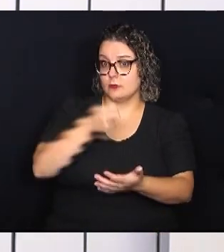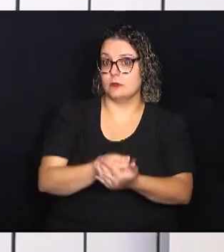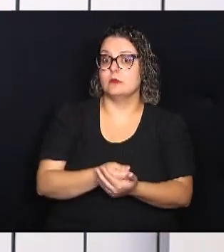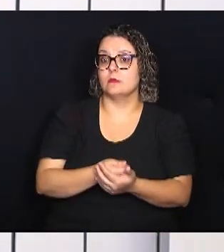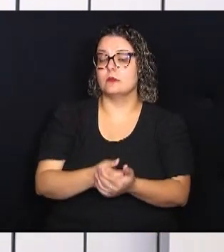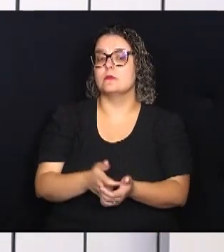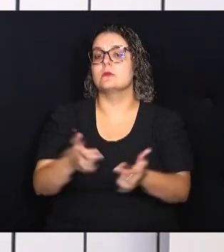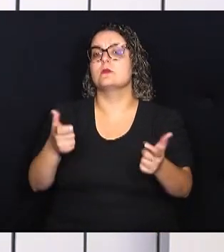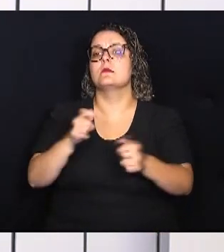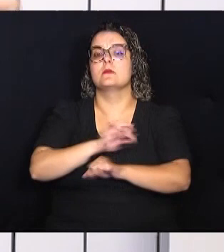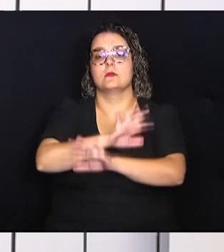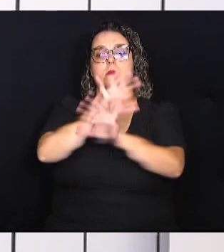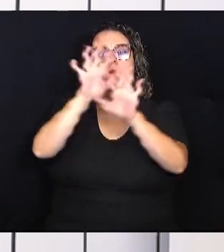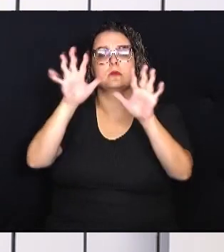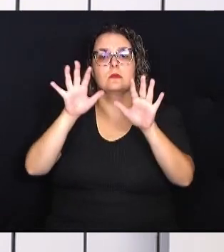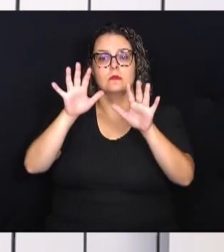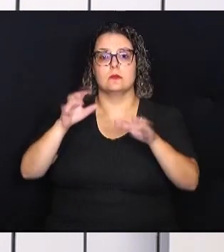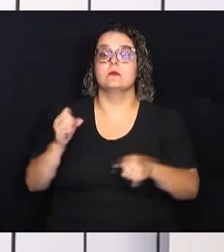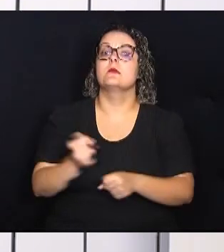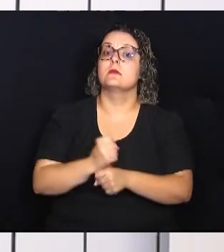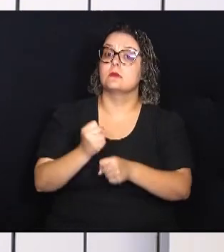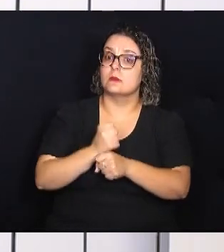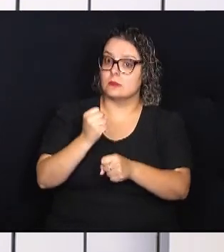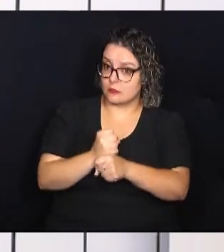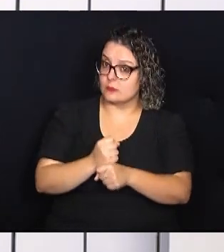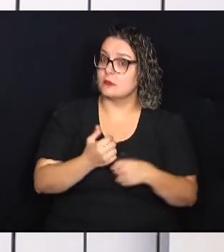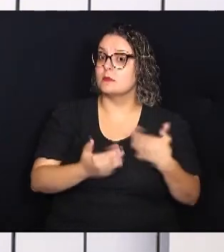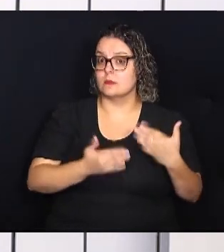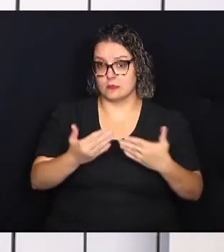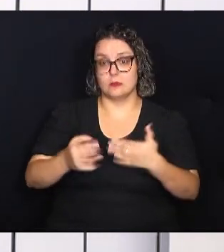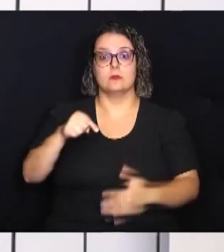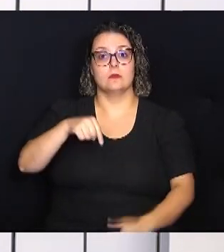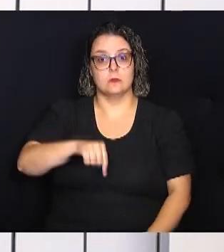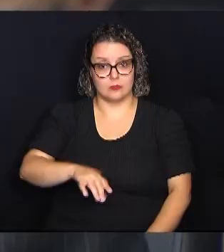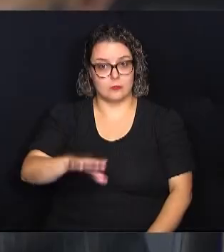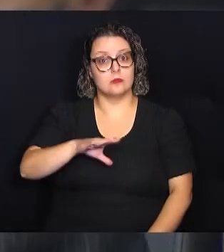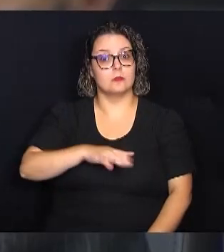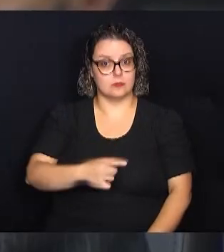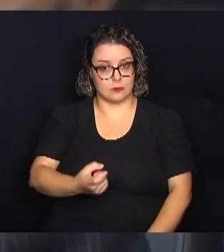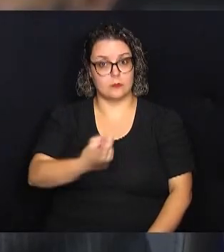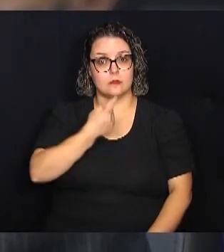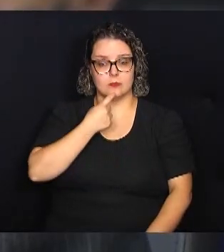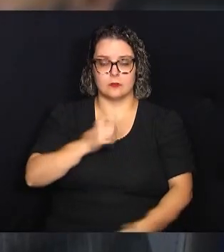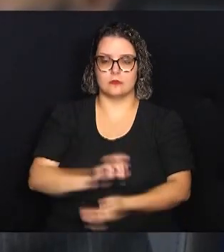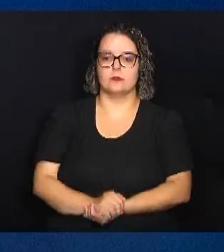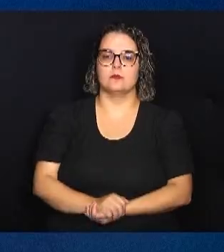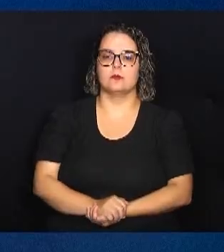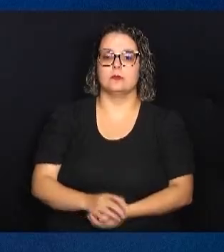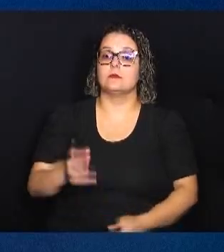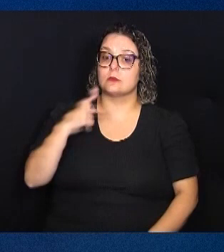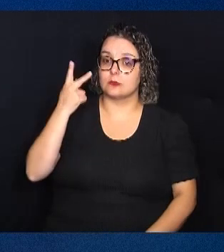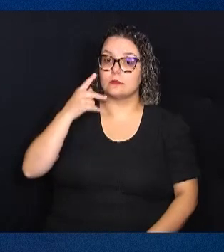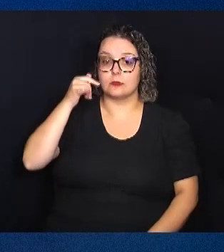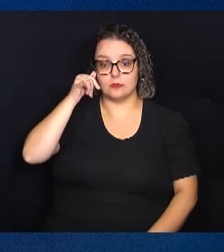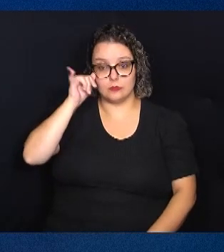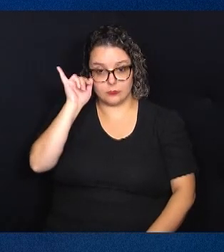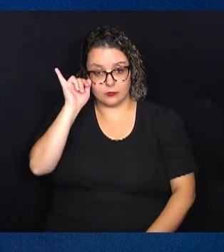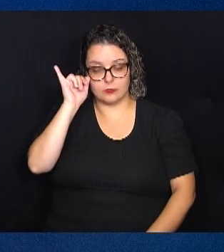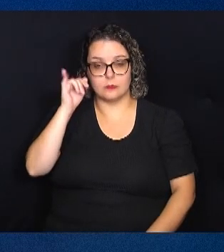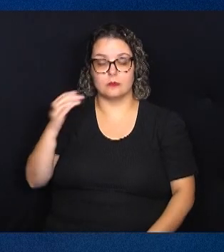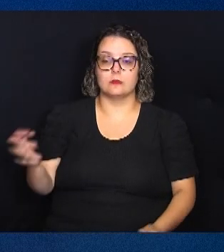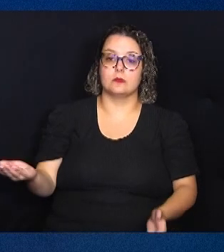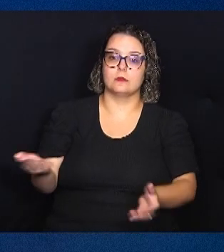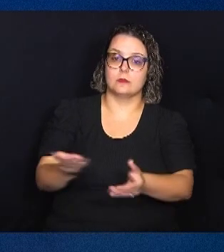transparência das obras que estão em andamento aqui no município. O vereador Paulo Búfalo protocolou o